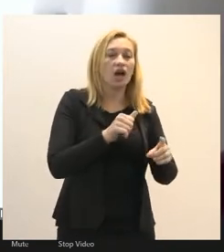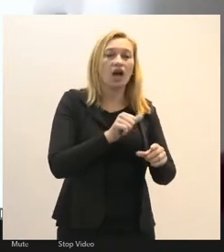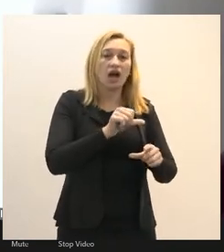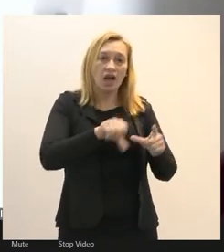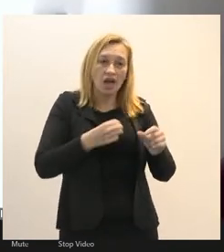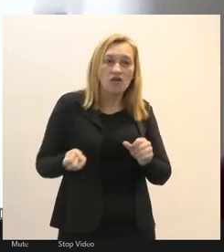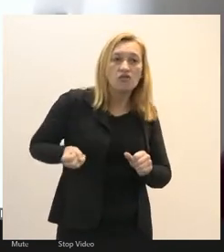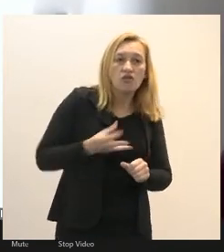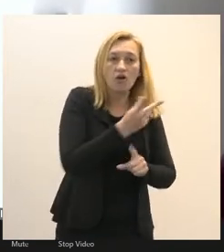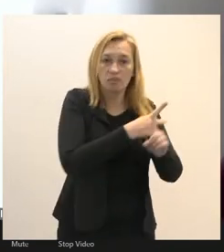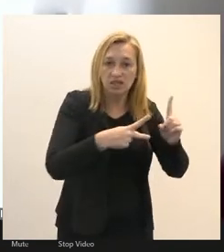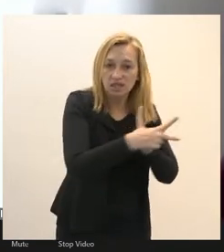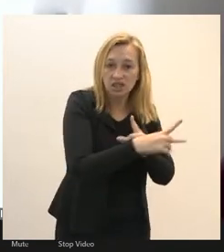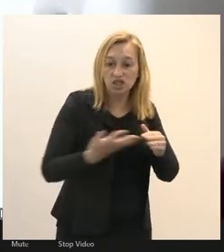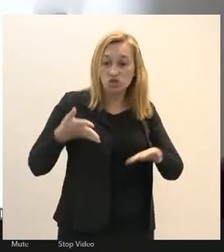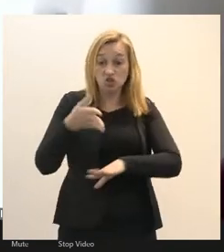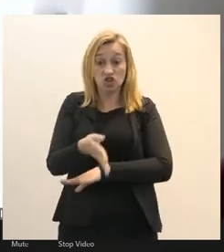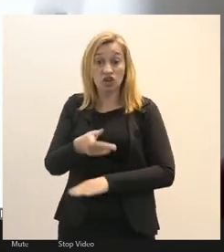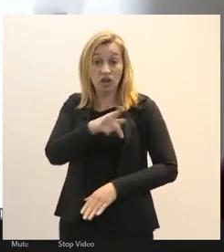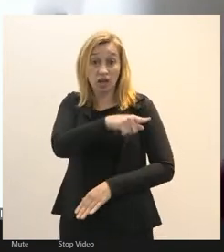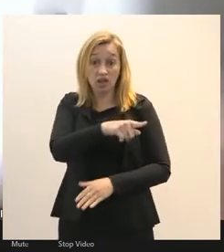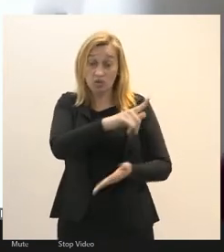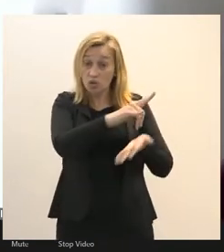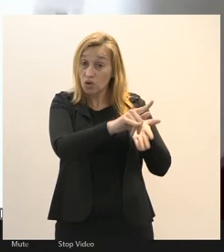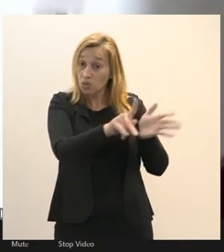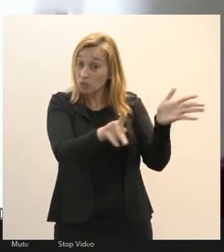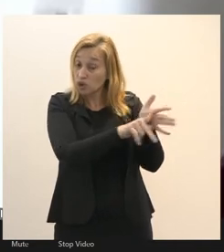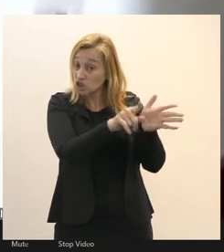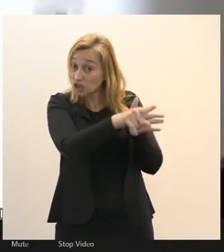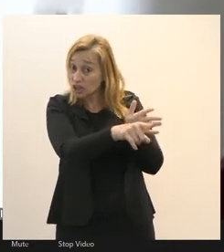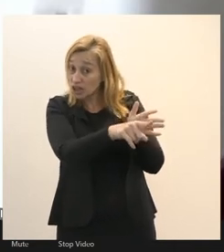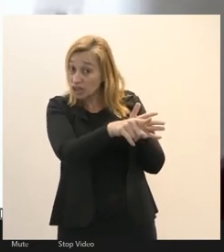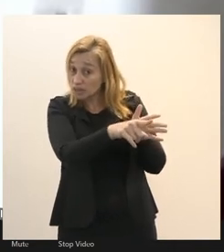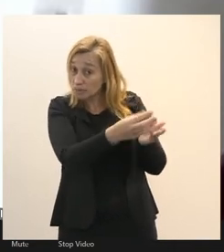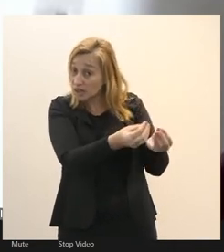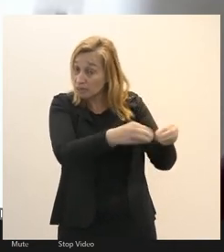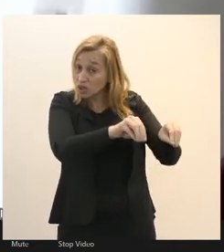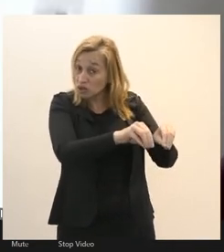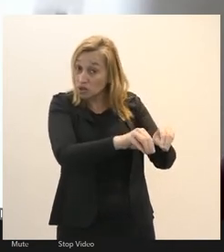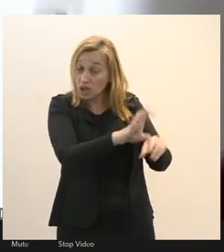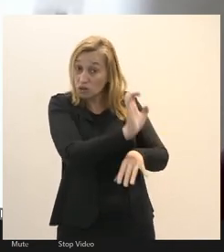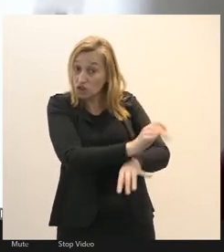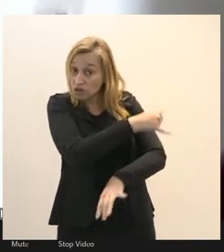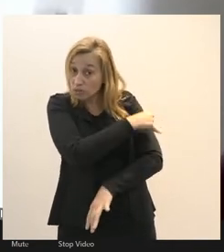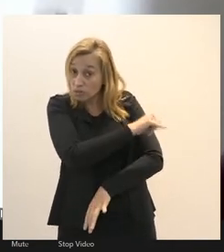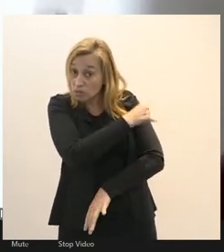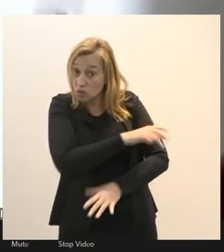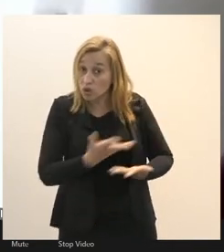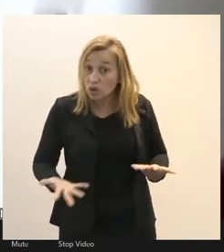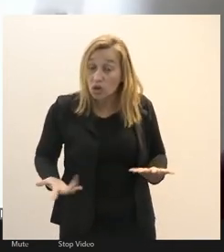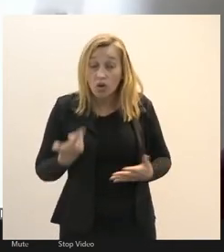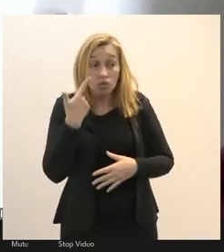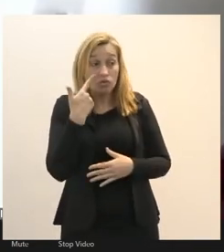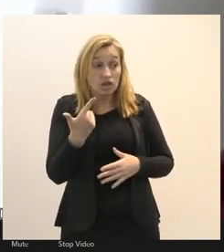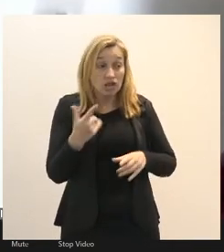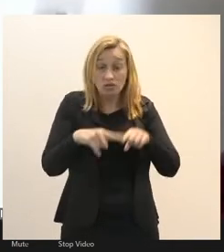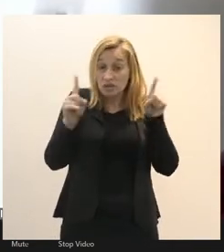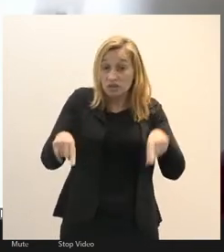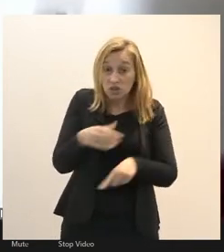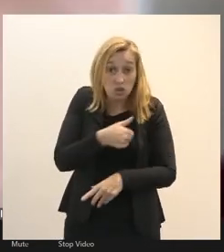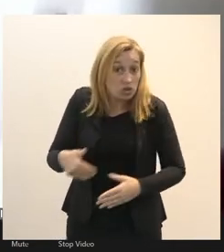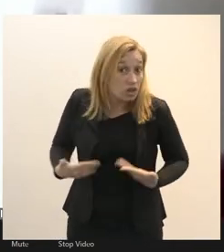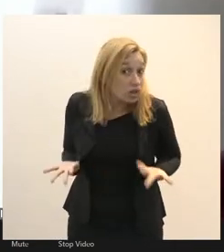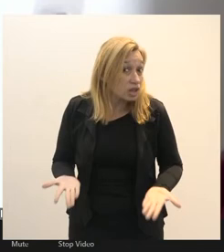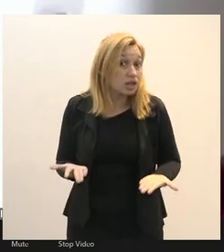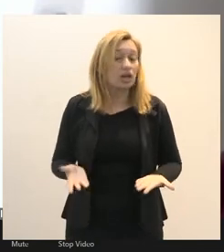e quando chega um projeto desse tamanho agora de desmonte do Estado brasileiro os servidores estão aqui fazendo o grito mas não são só os servidores